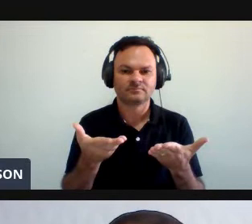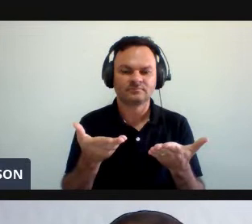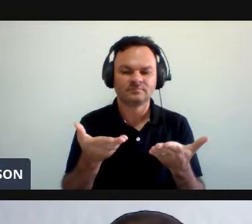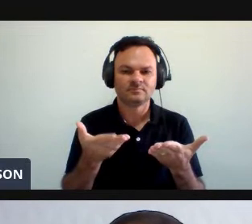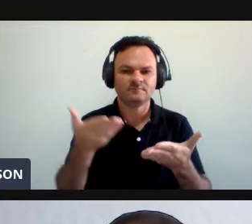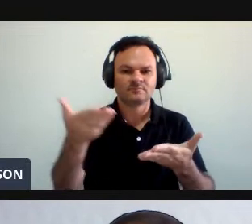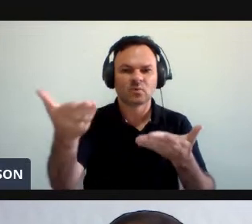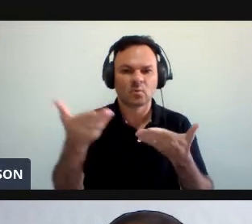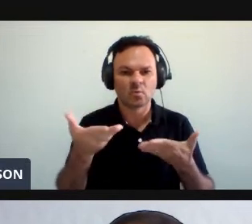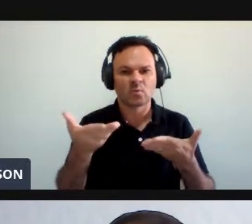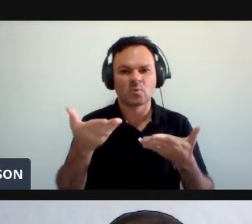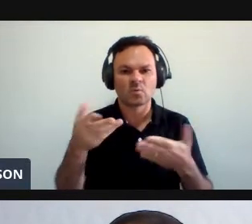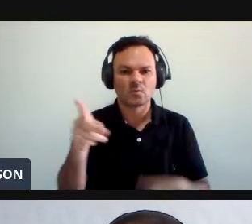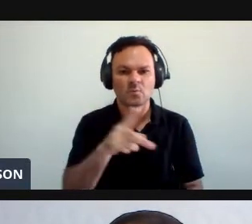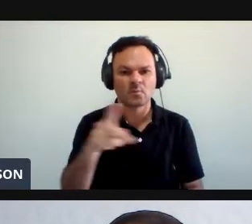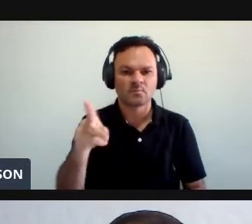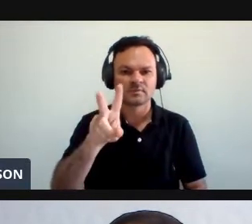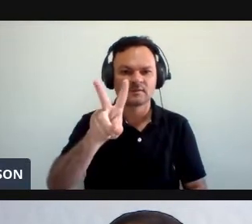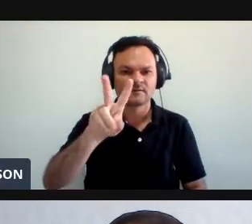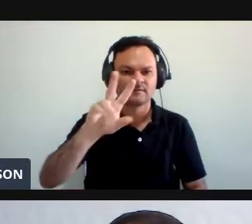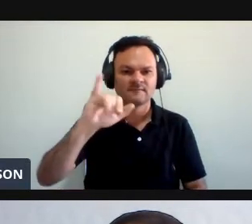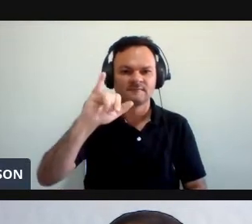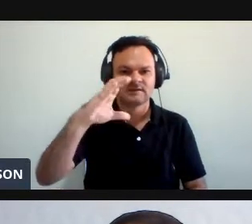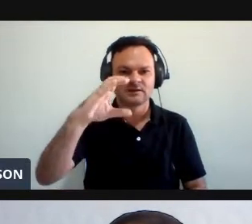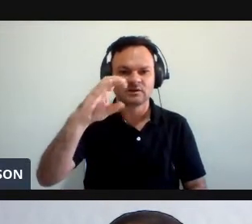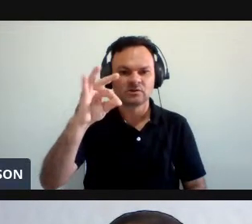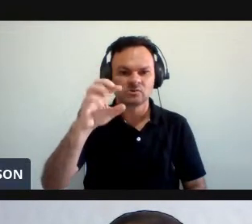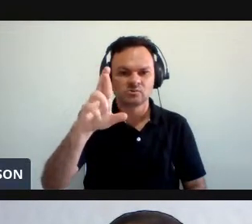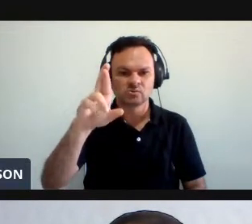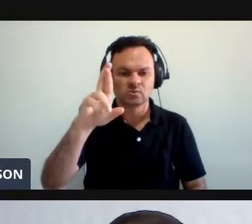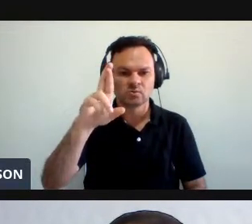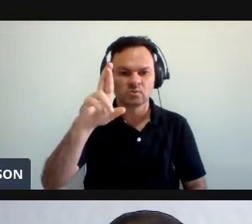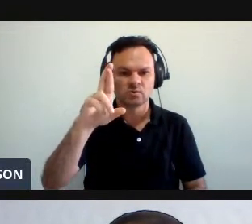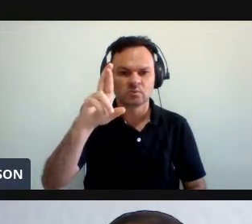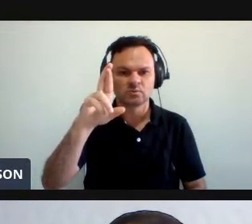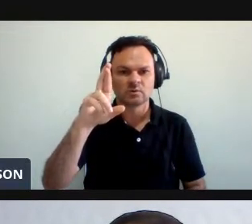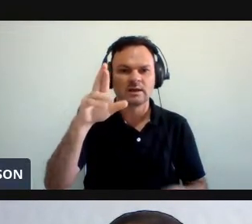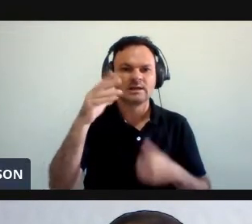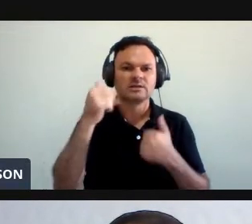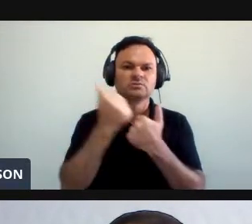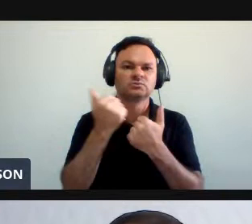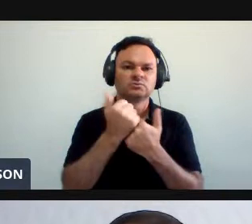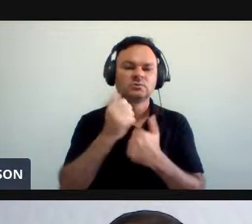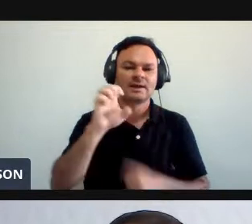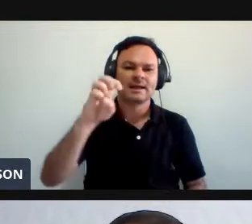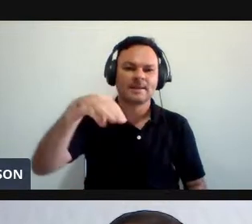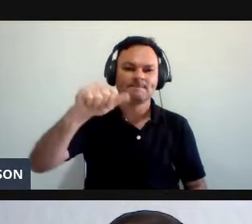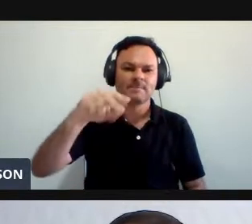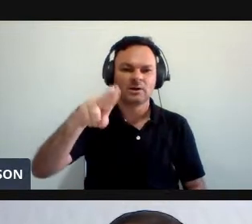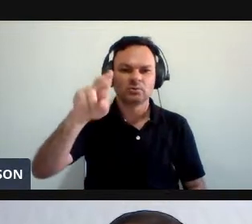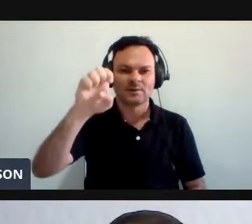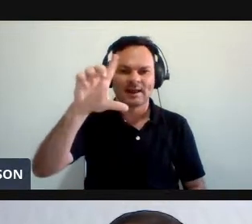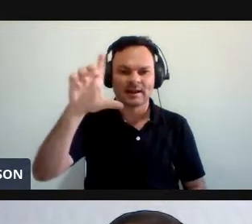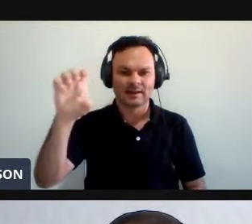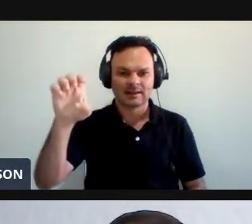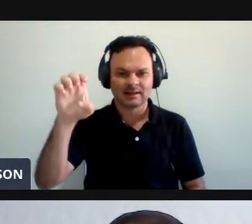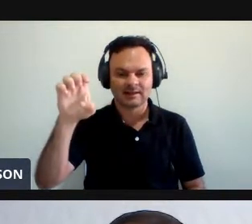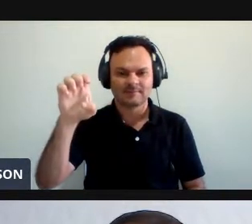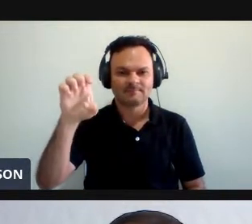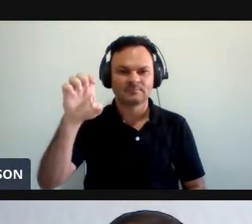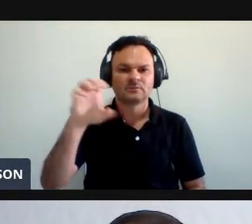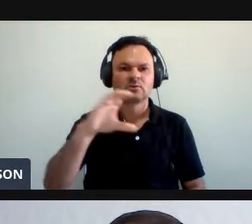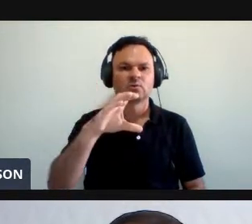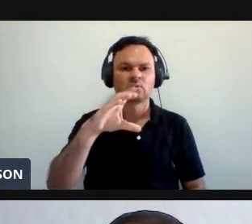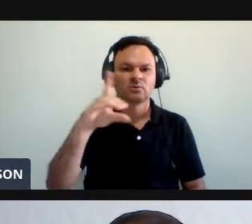Convidamos o professor Vitor Neto Maia Neste ato Representando a professora Emanuela Camila Moraes de Melalgo Kerk